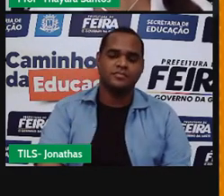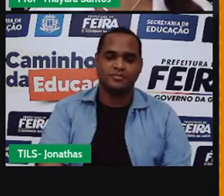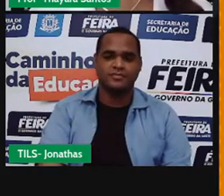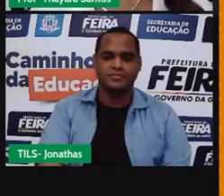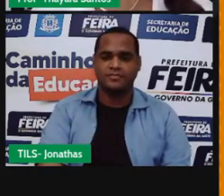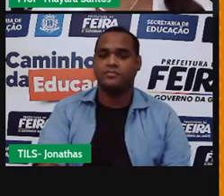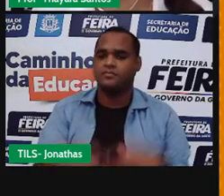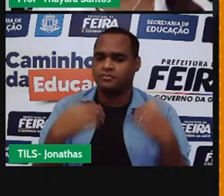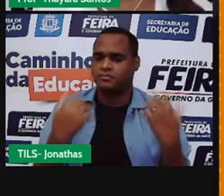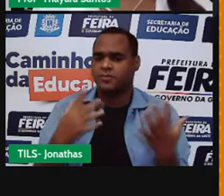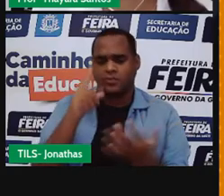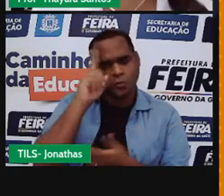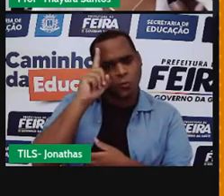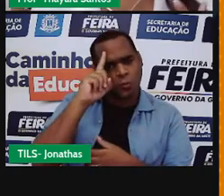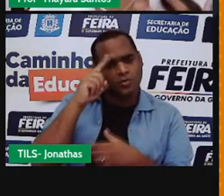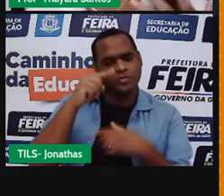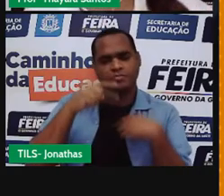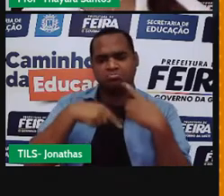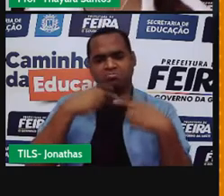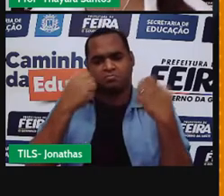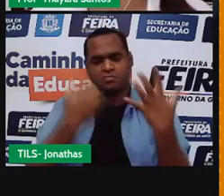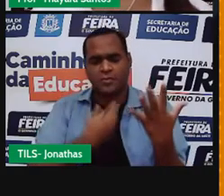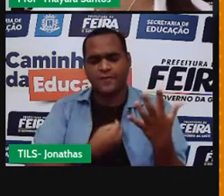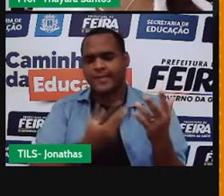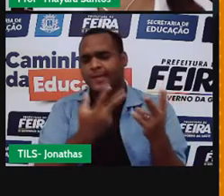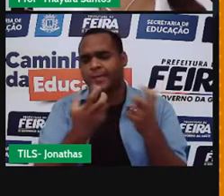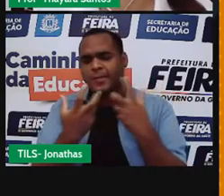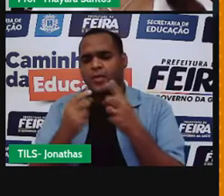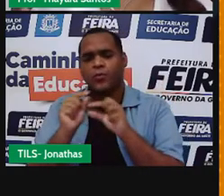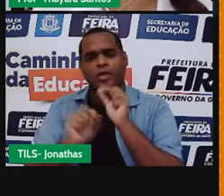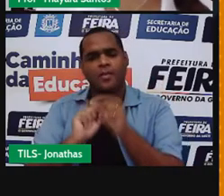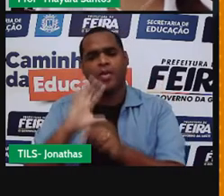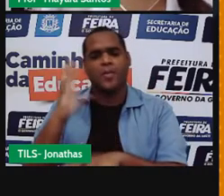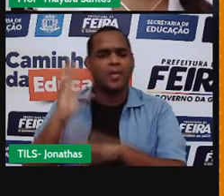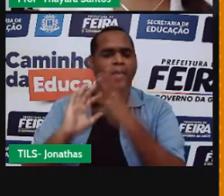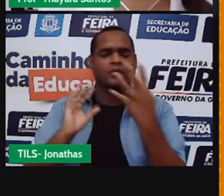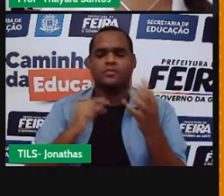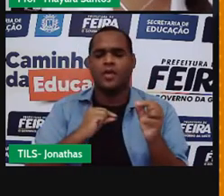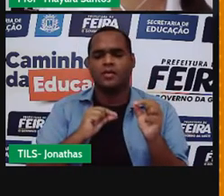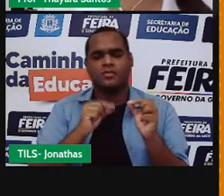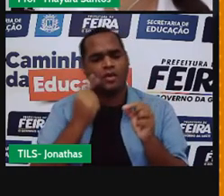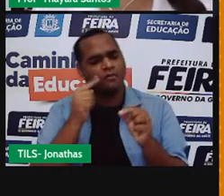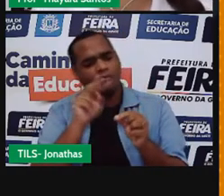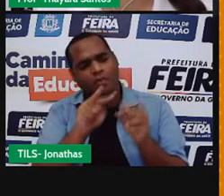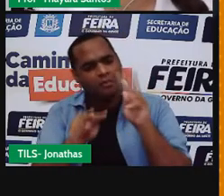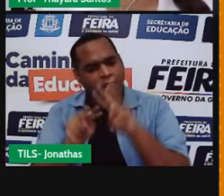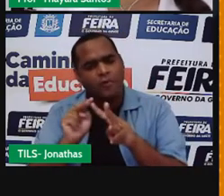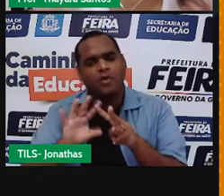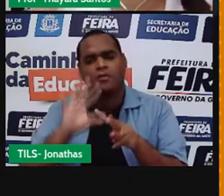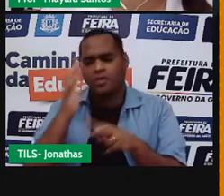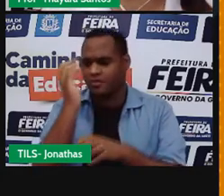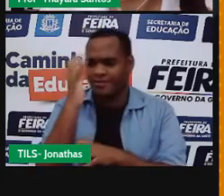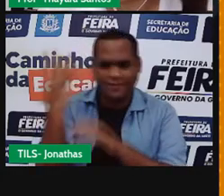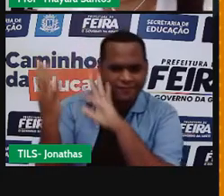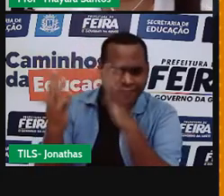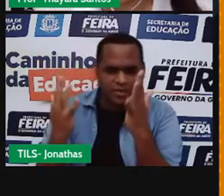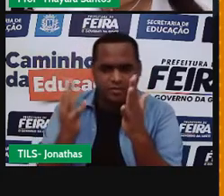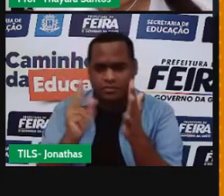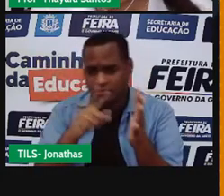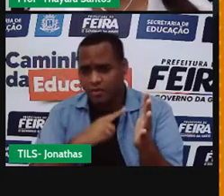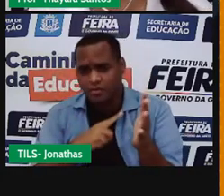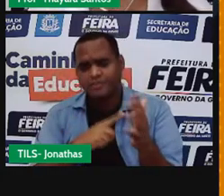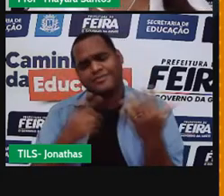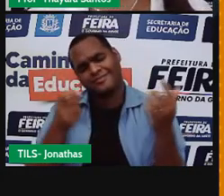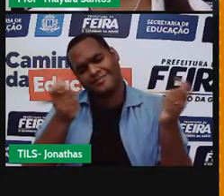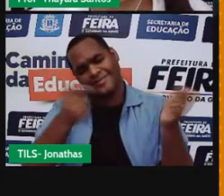E no nosso dia a dia, como é que a gente observa essas mudanças acontecendo? Será que a gente vê isso, de fato, acontecendo na natureza? Sim, a gente